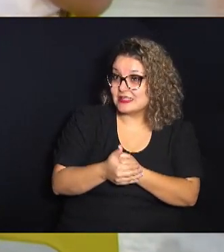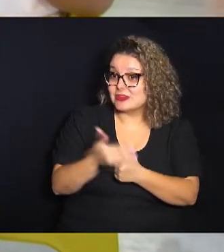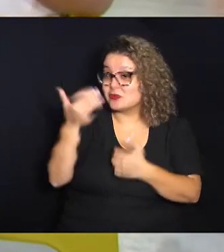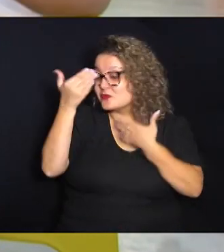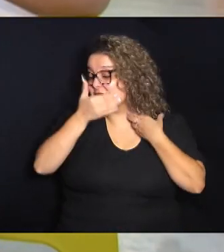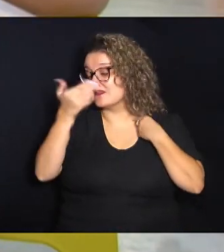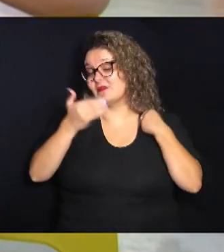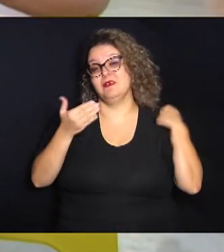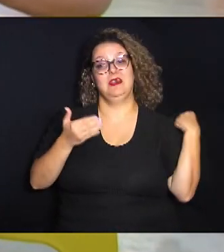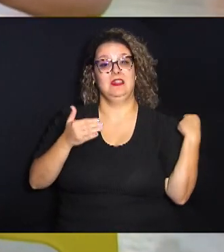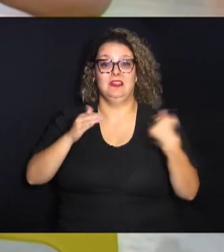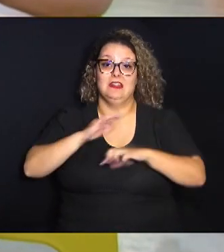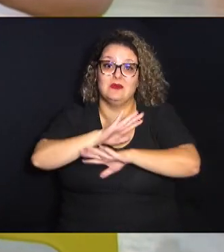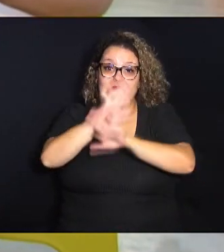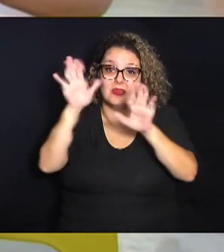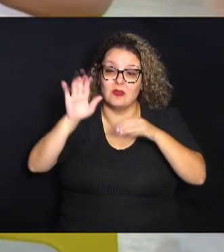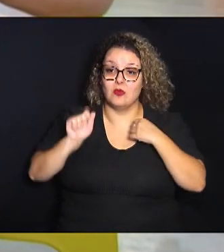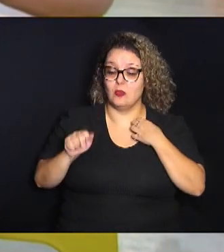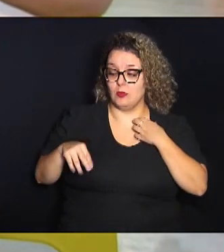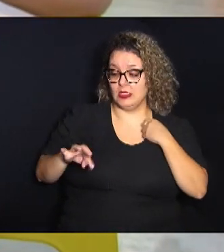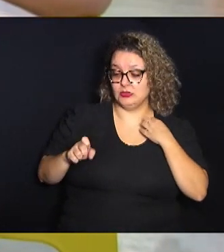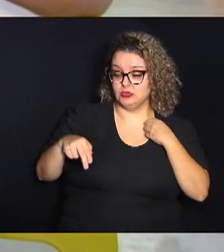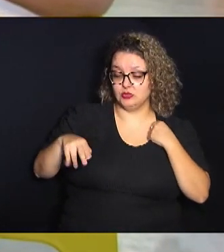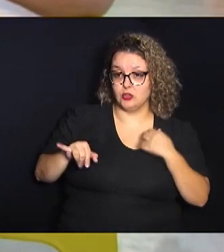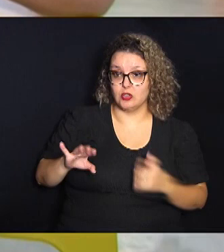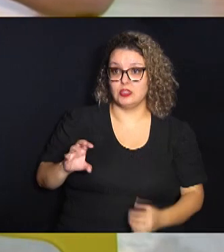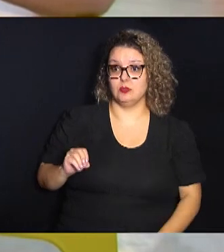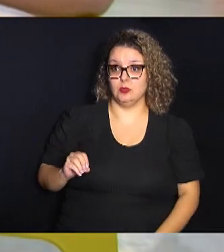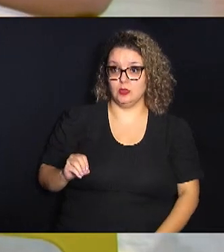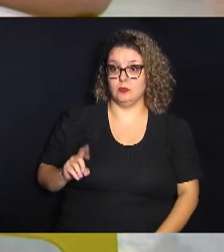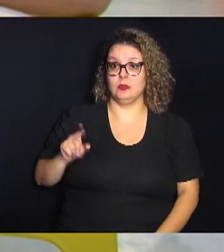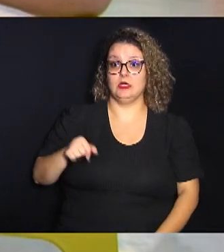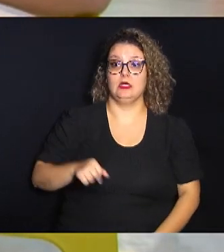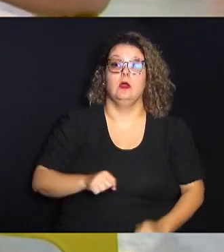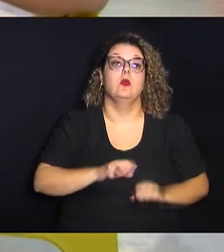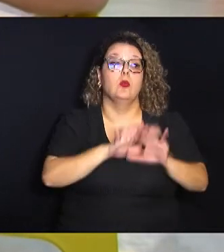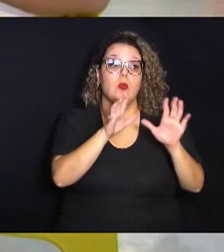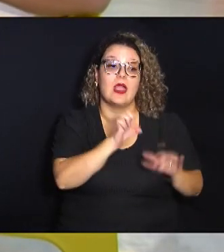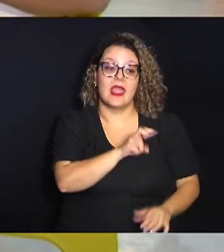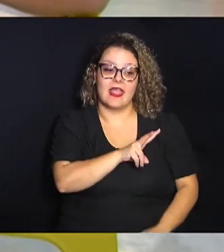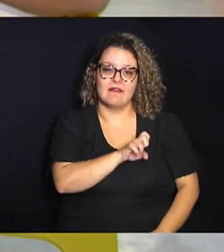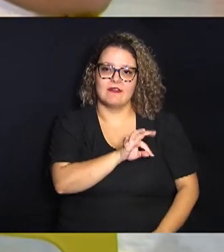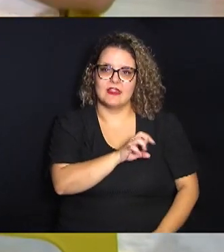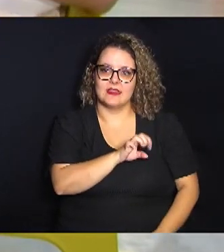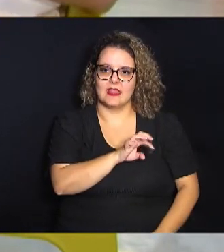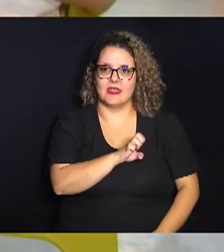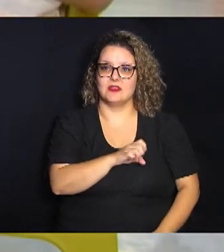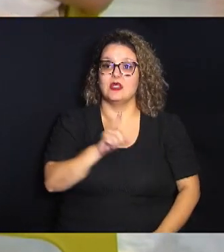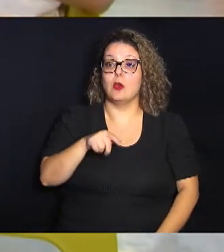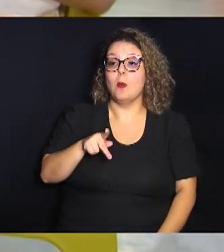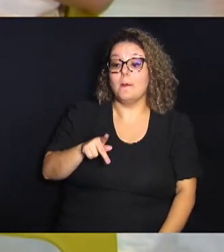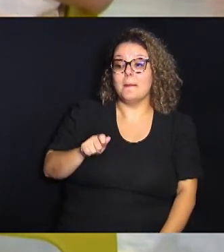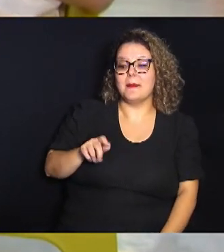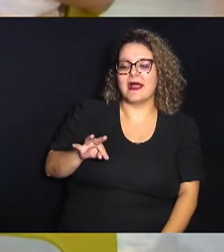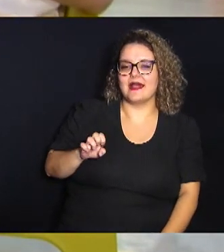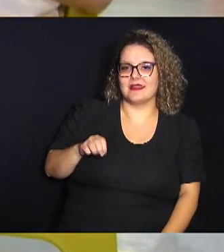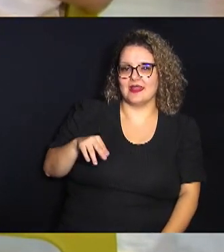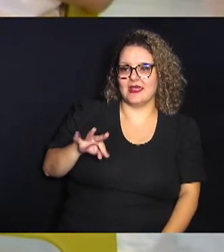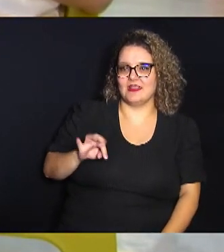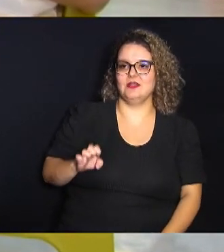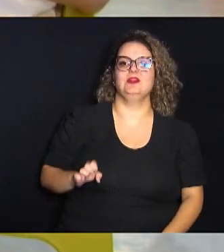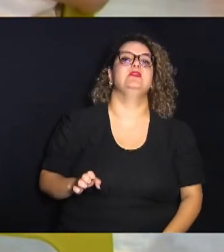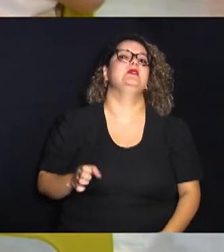o antônimo de latente que é exatamente o evidente é o patente então as pessoas confundem